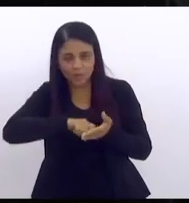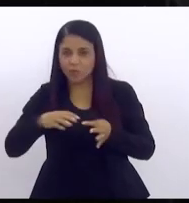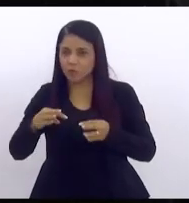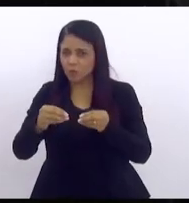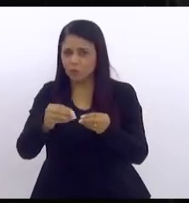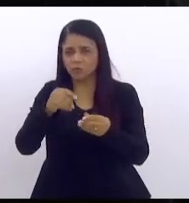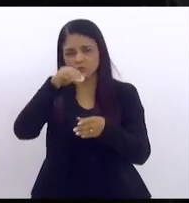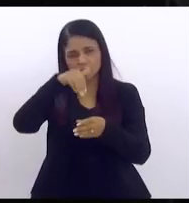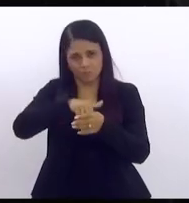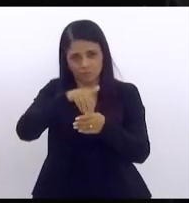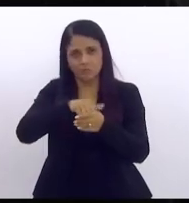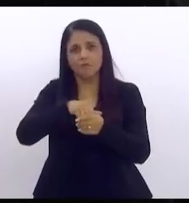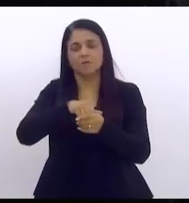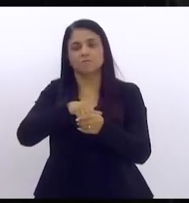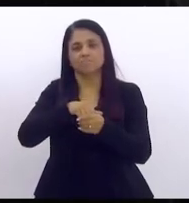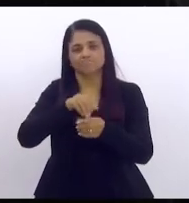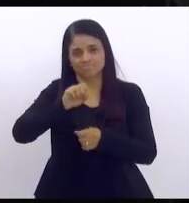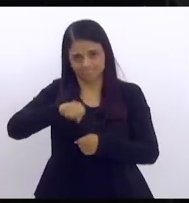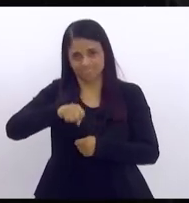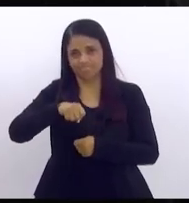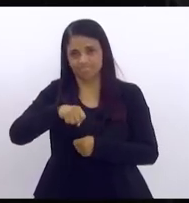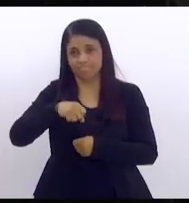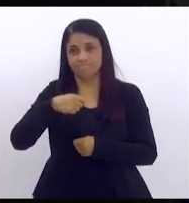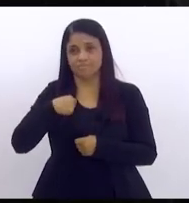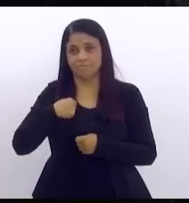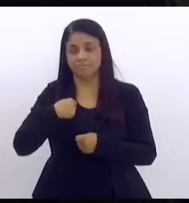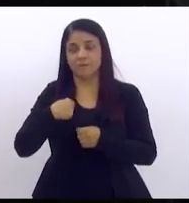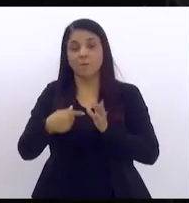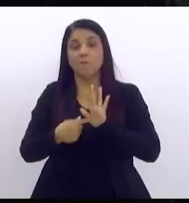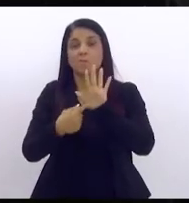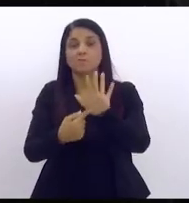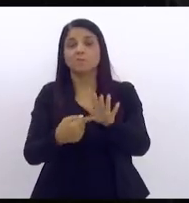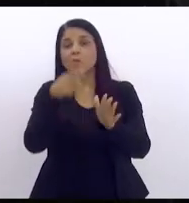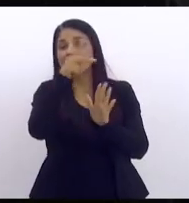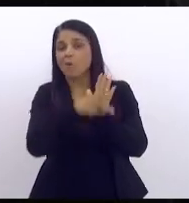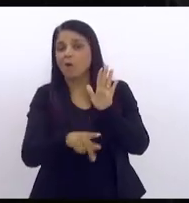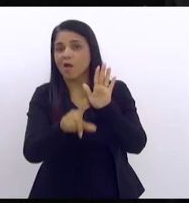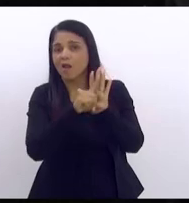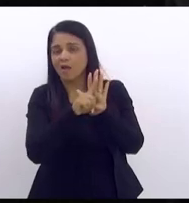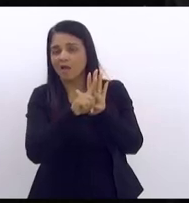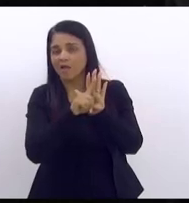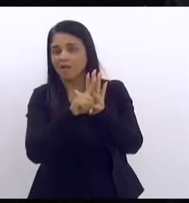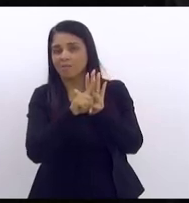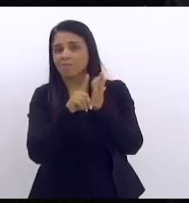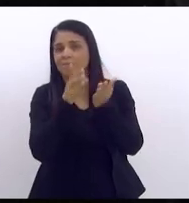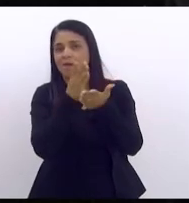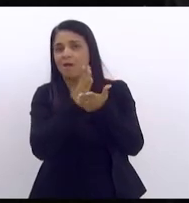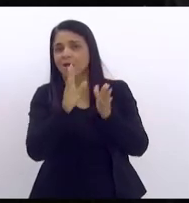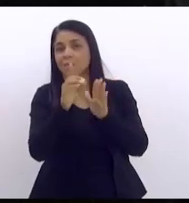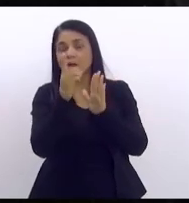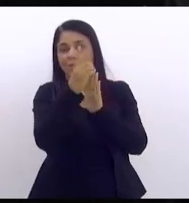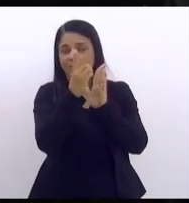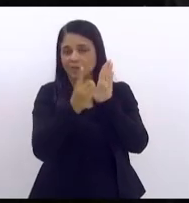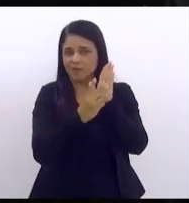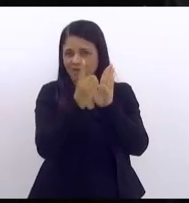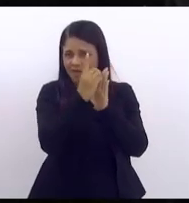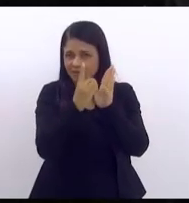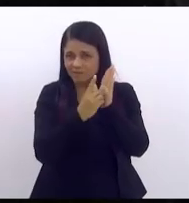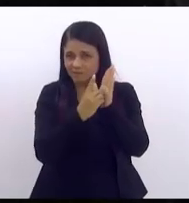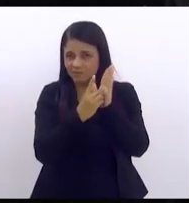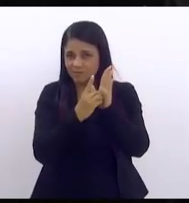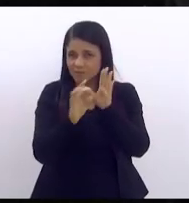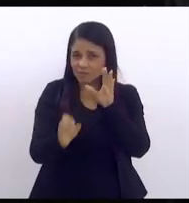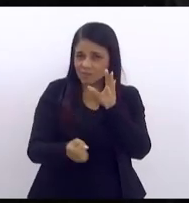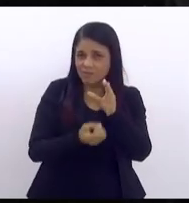favorável eu apresentando um decreto apresentando um projeto de lei para acabar com um decreto que criou